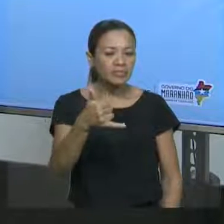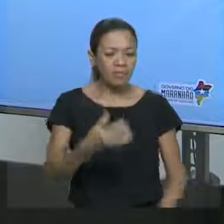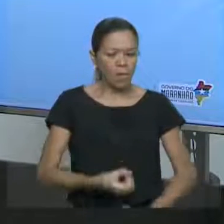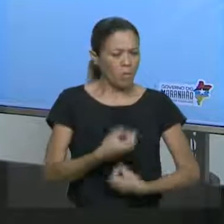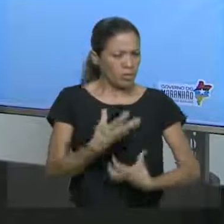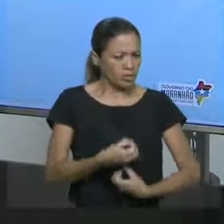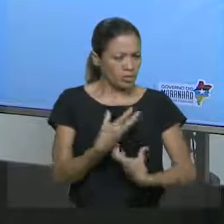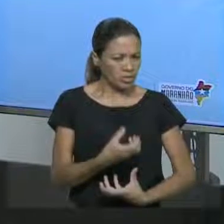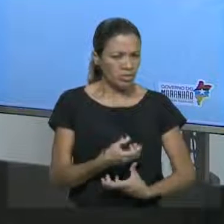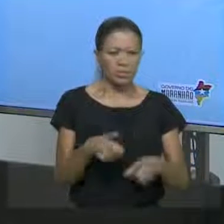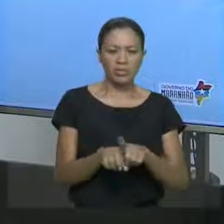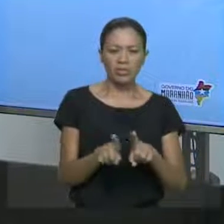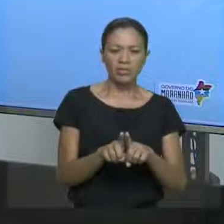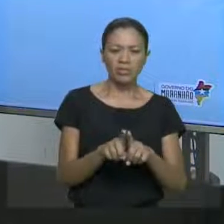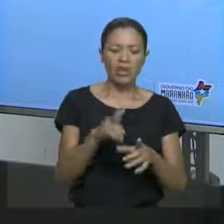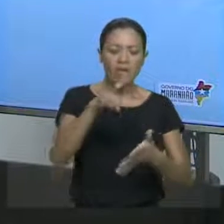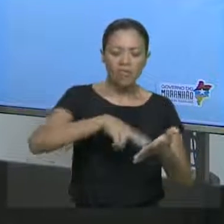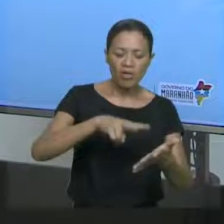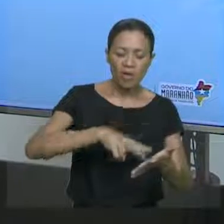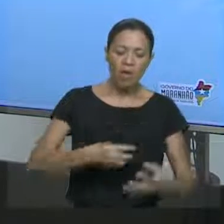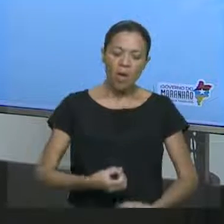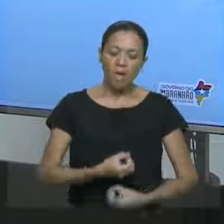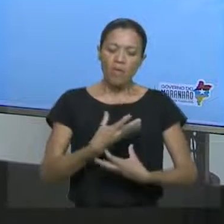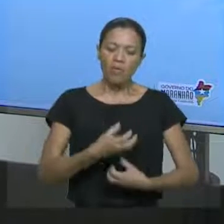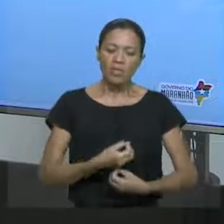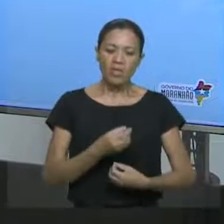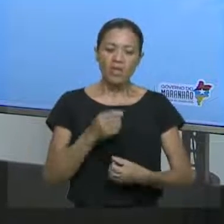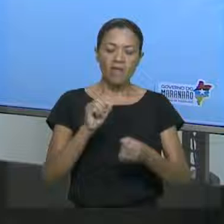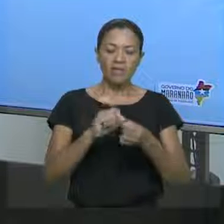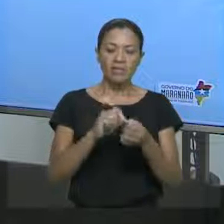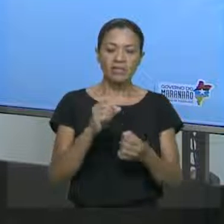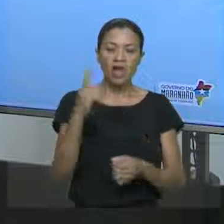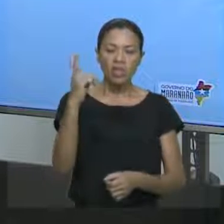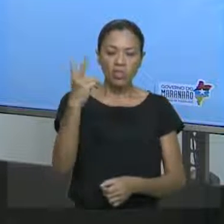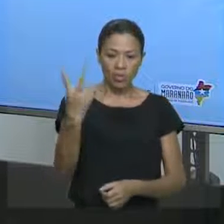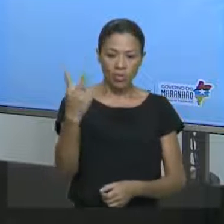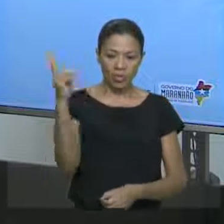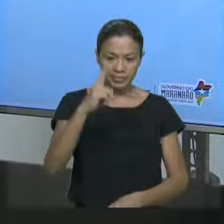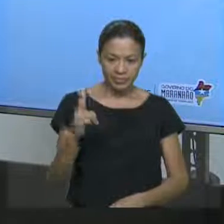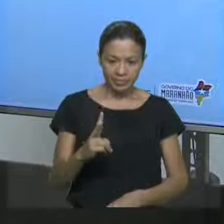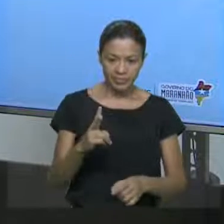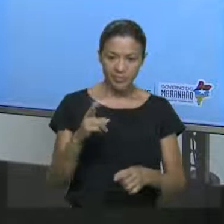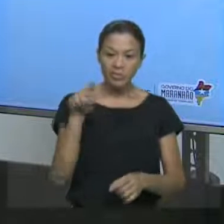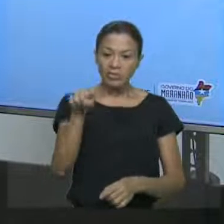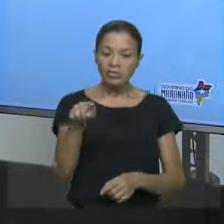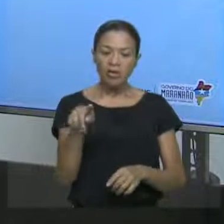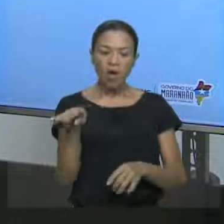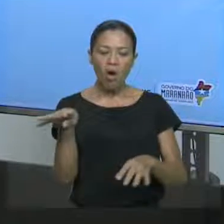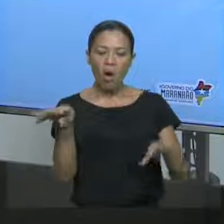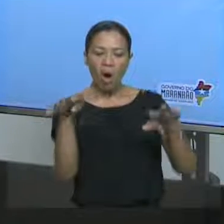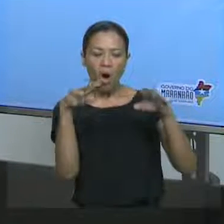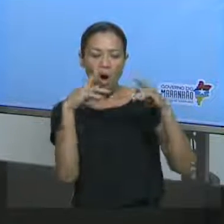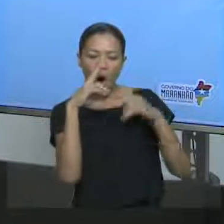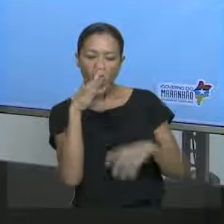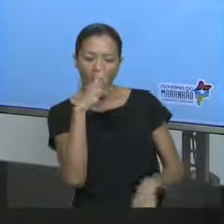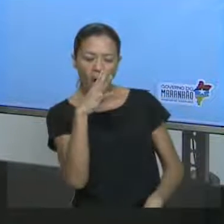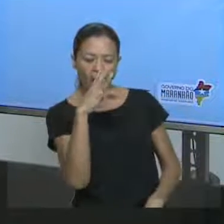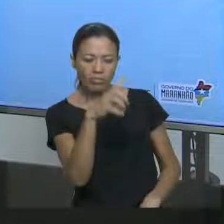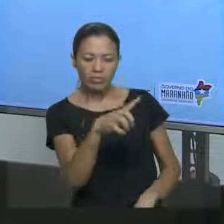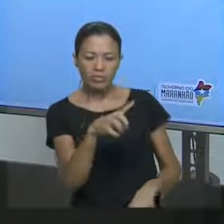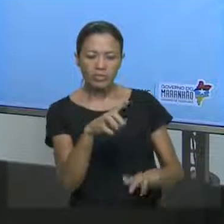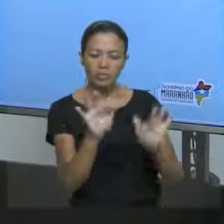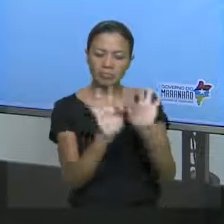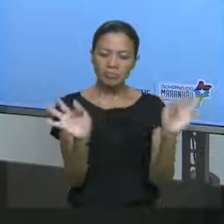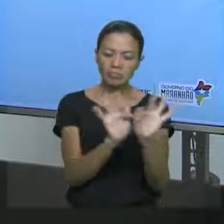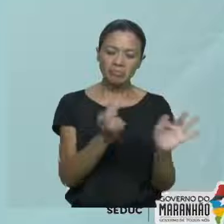poesia. Então, nós vamos tentar ler essa poesia. vou fazer duas vezes, tá? Para que vocês observem o simple present nessa poesia.